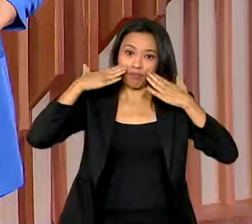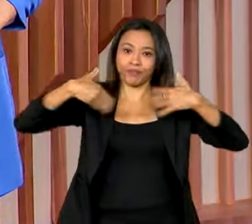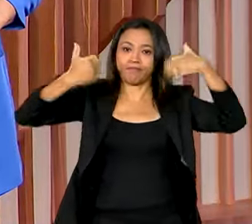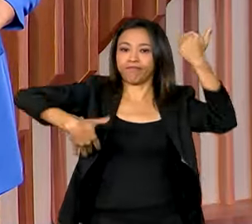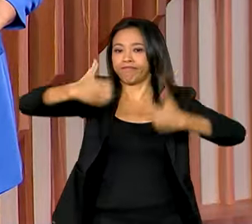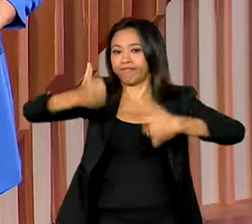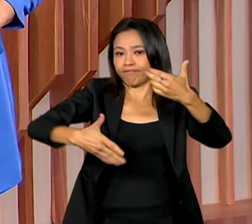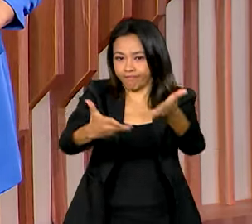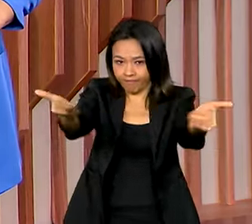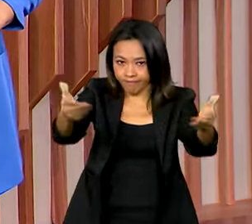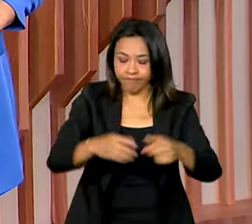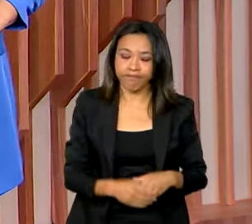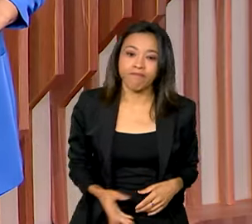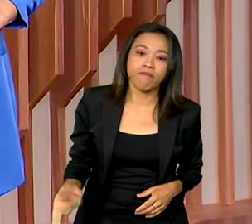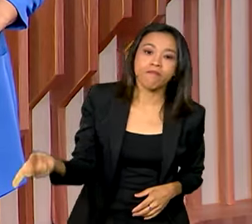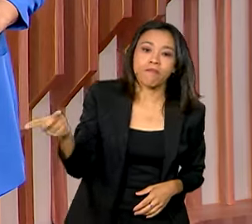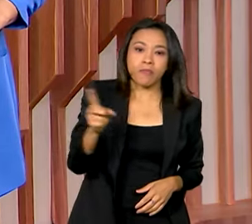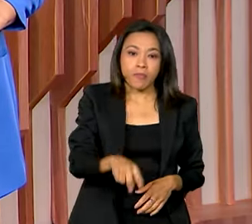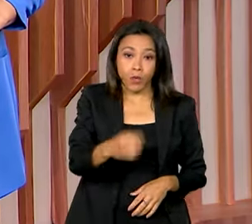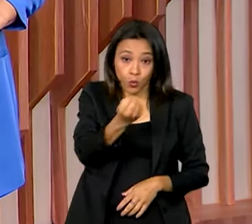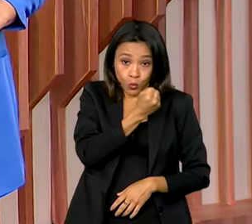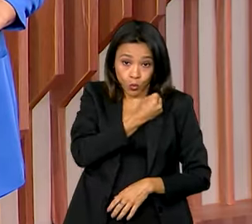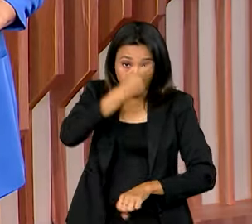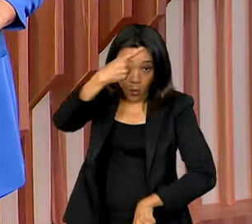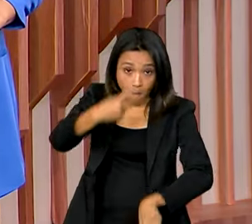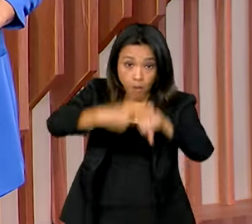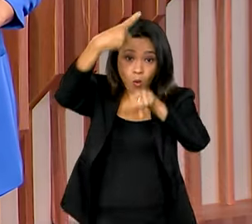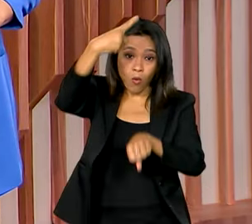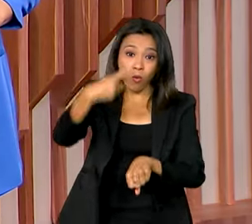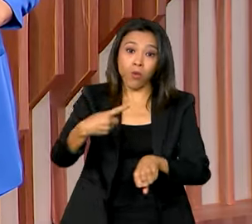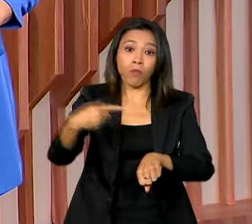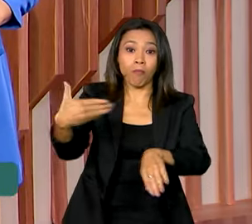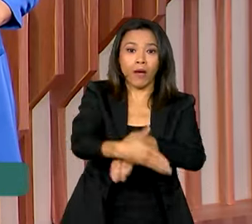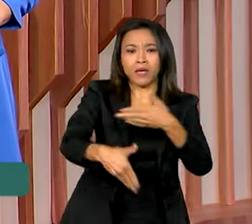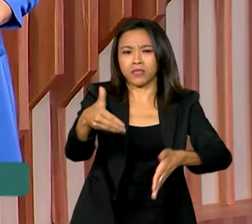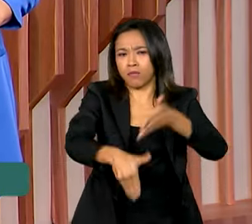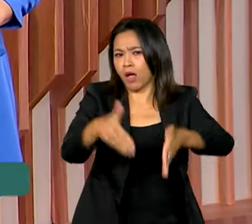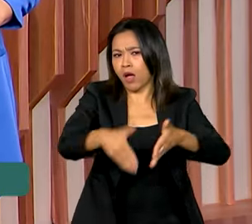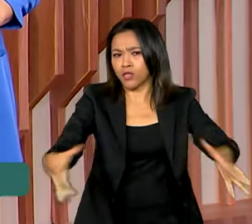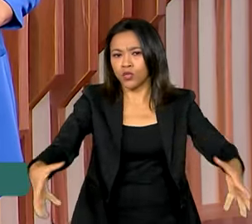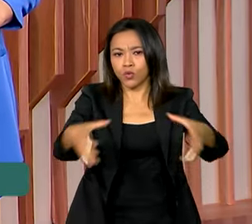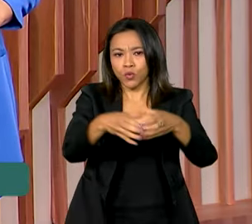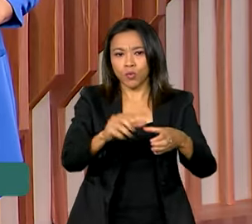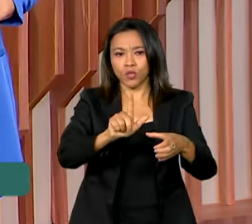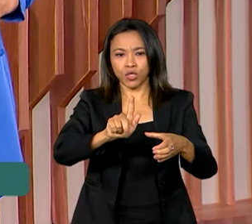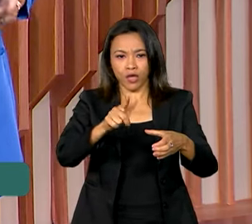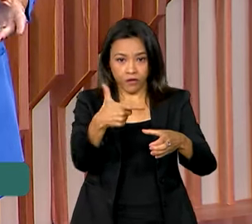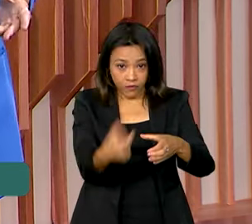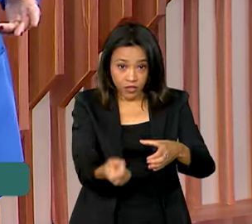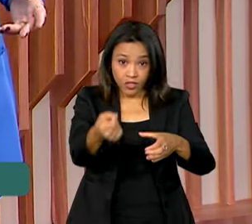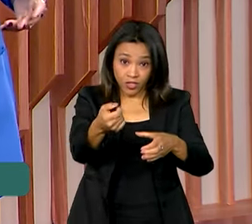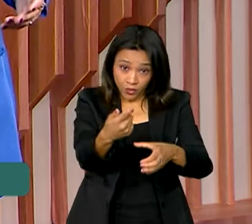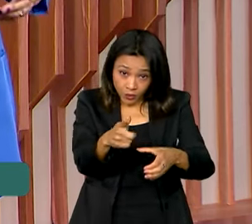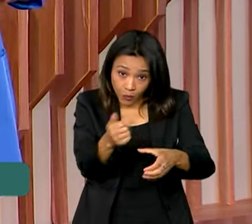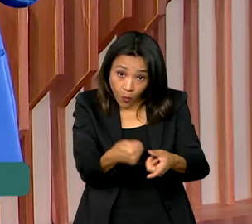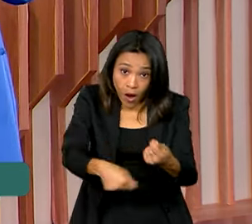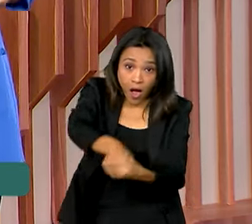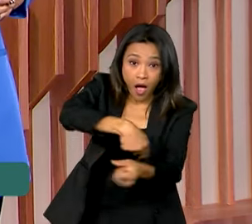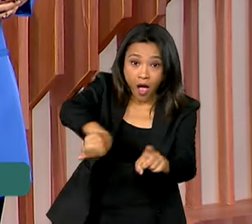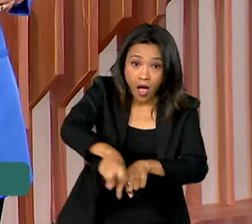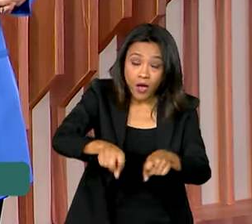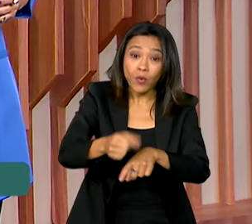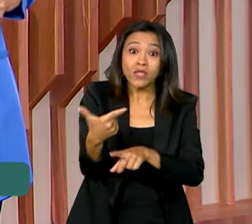Com o número recorde de participantes, o G20 Agro reúne as 20 maiores economias do mundo e outras